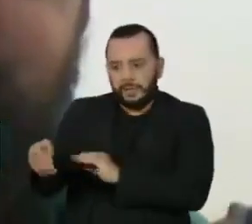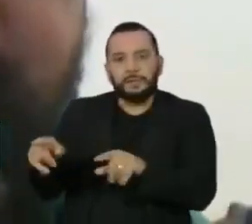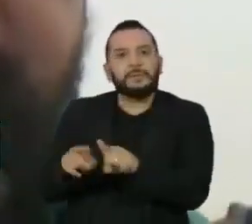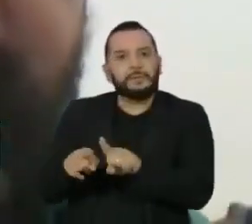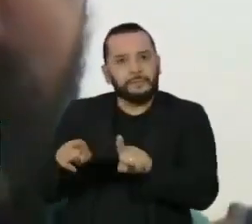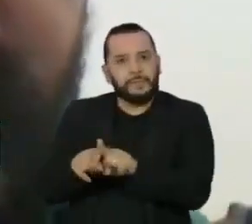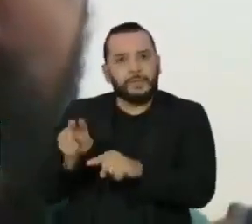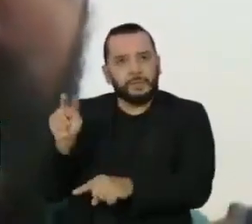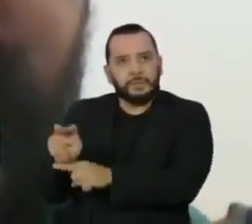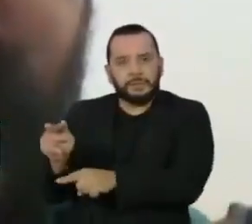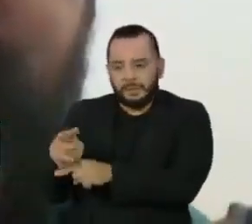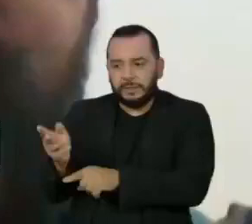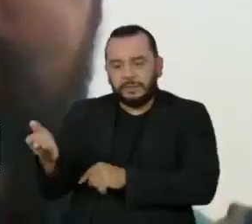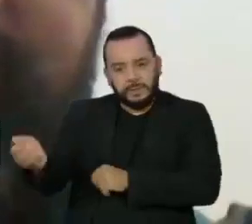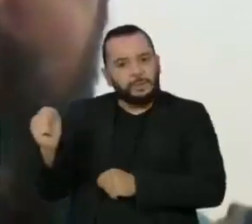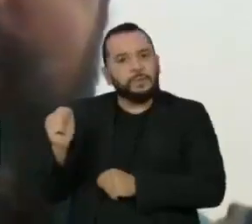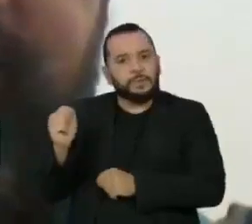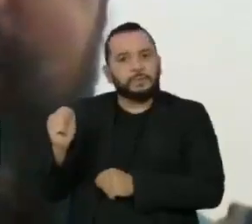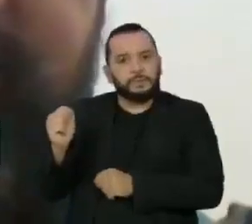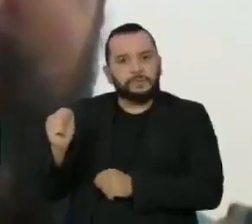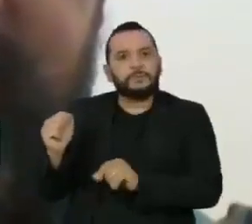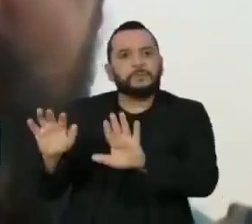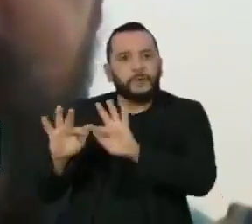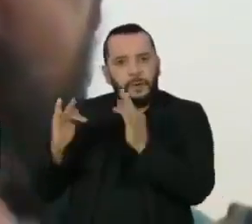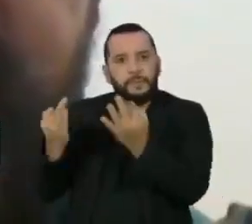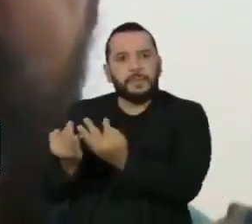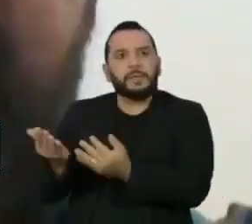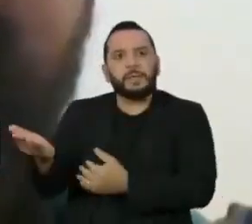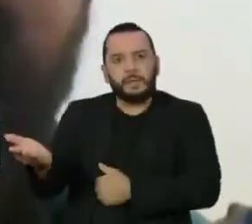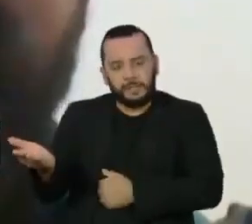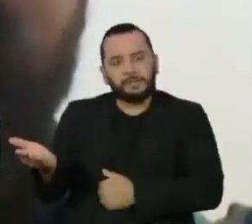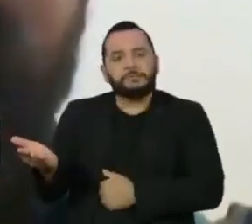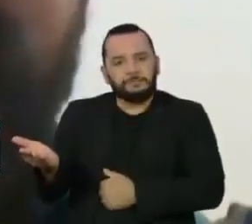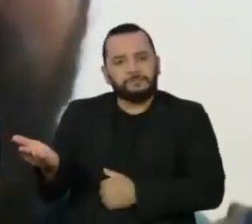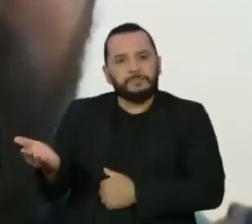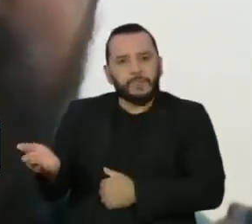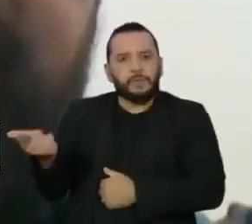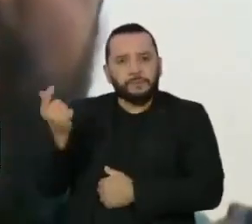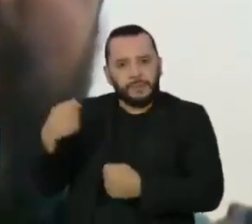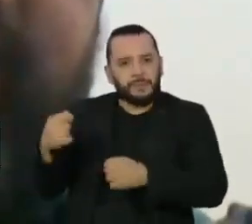sustentação para essas famílias se reorganizarem. aí aí aí